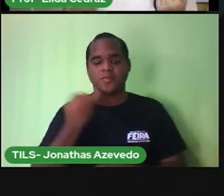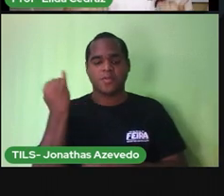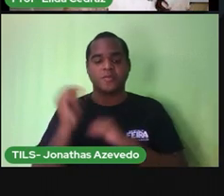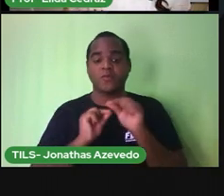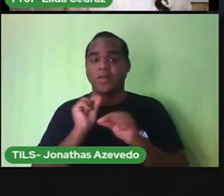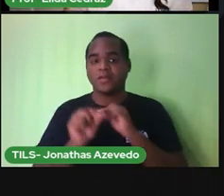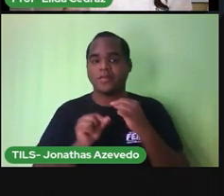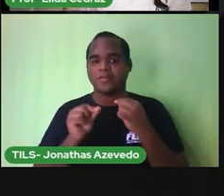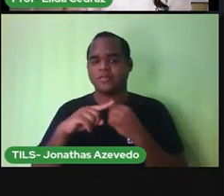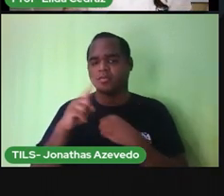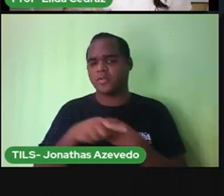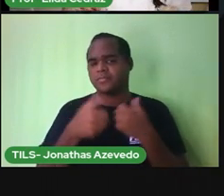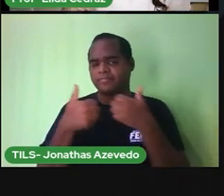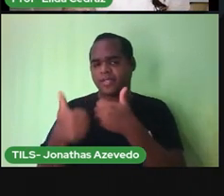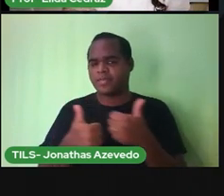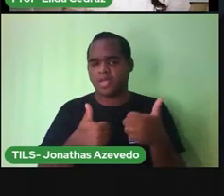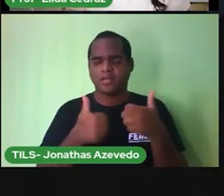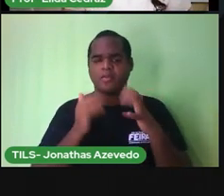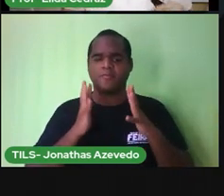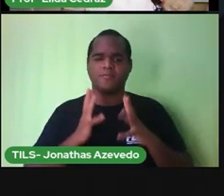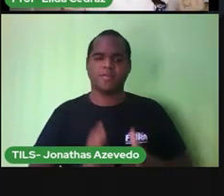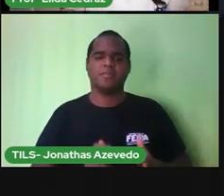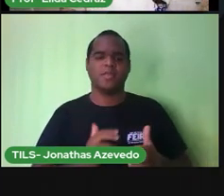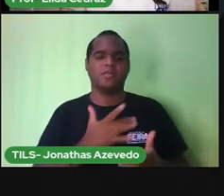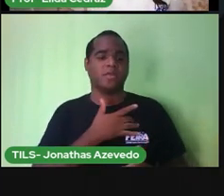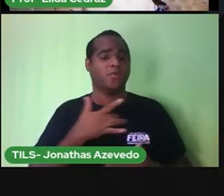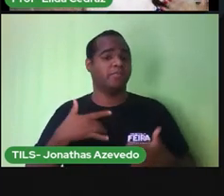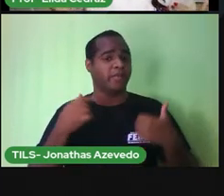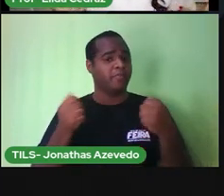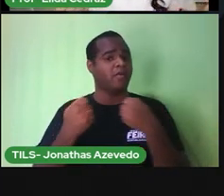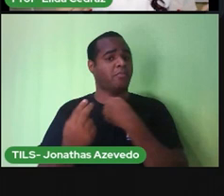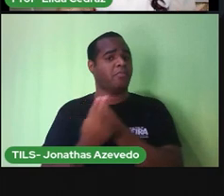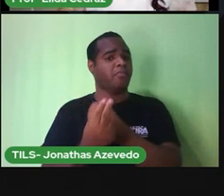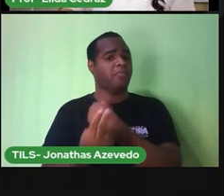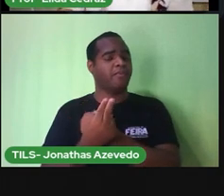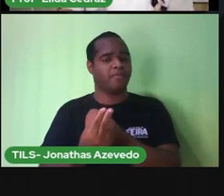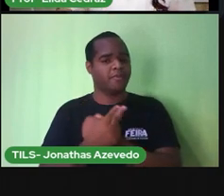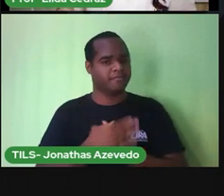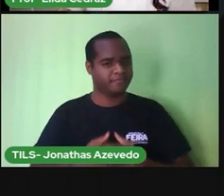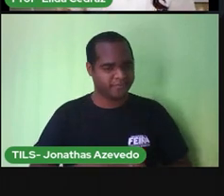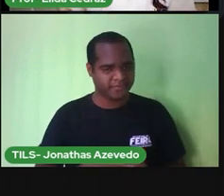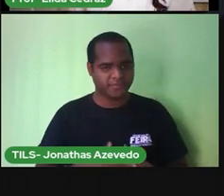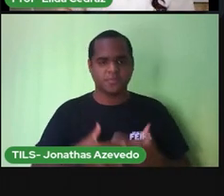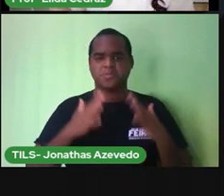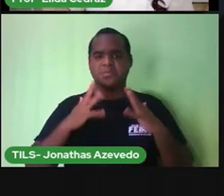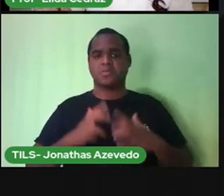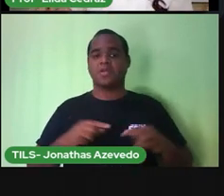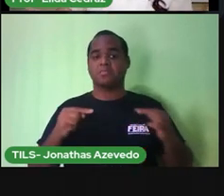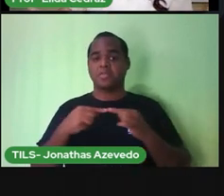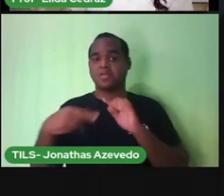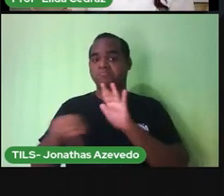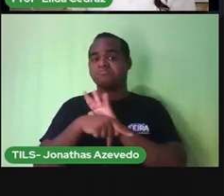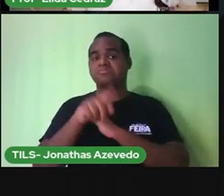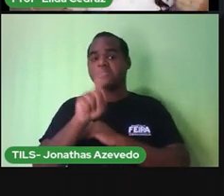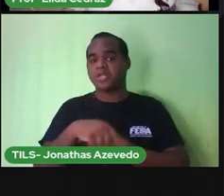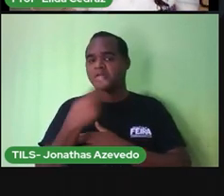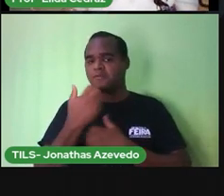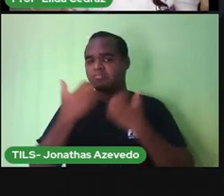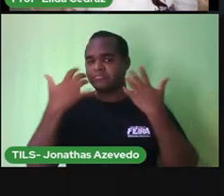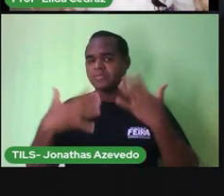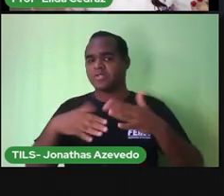para conservar a nossa saúde. A higiene, ela faz parte da nossa rotina.